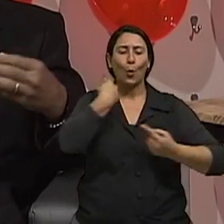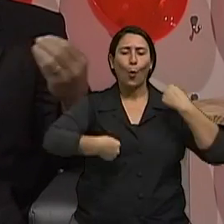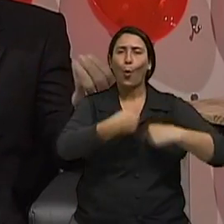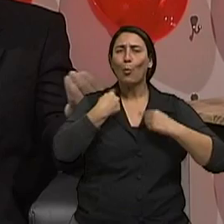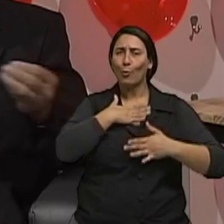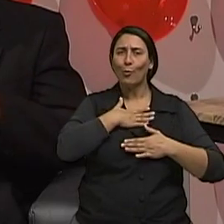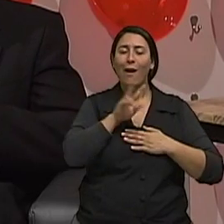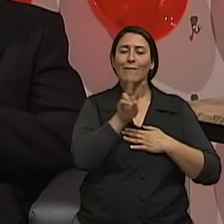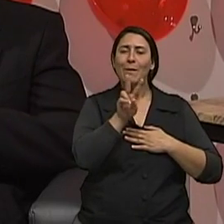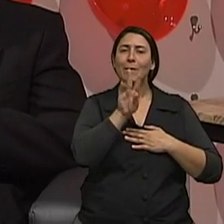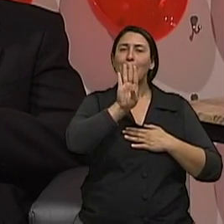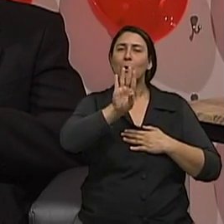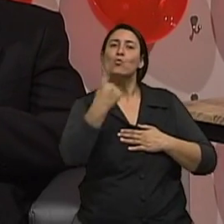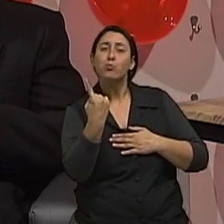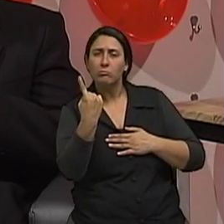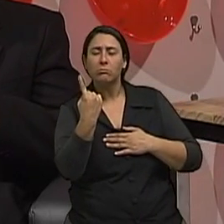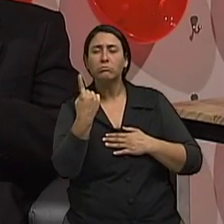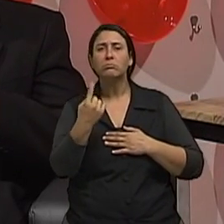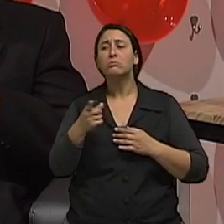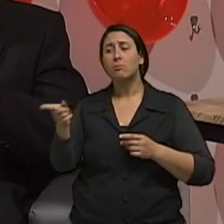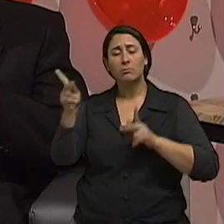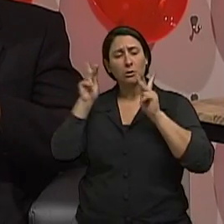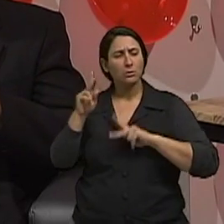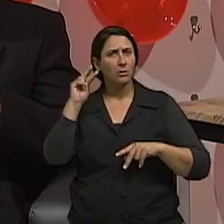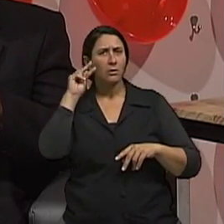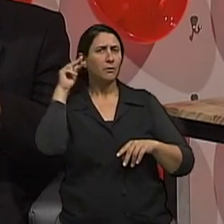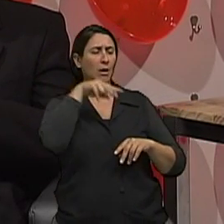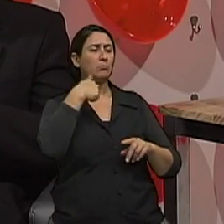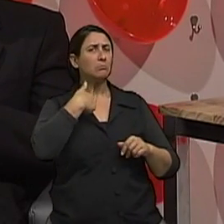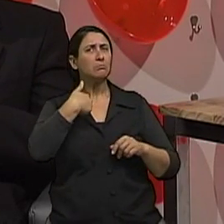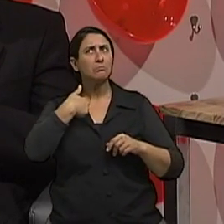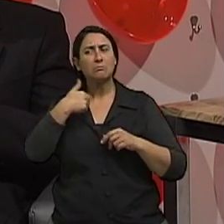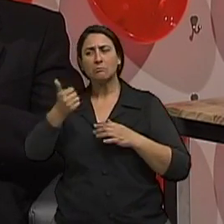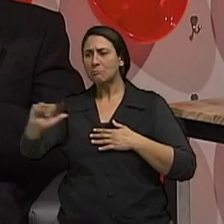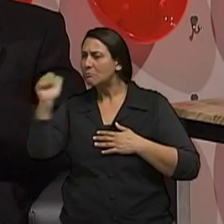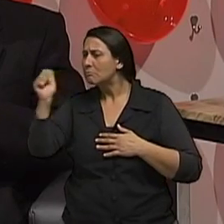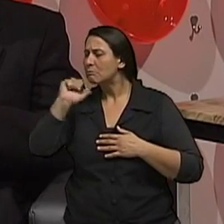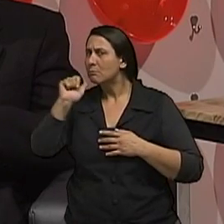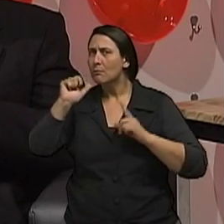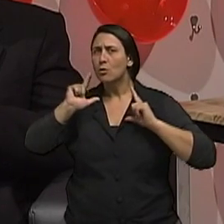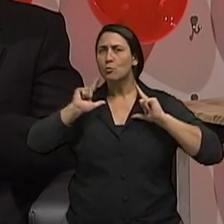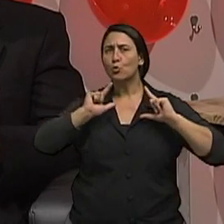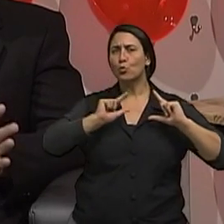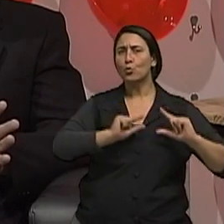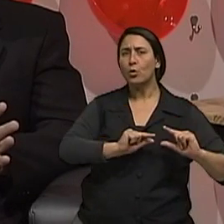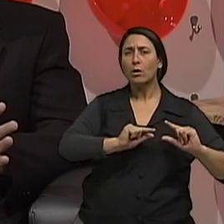tem esse nome, que descobriu essa doença, né? Então, no mínimo, um em cada 10 indivíduos idosos que têm